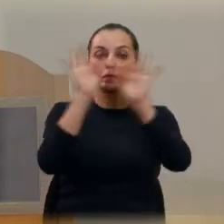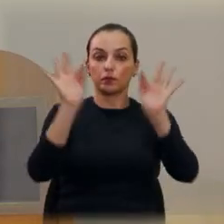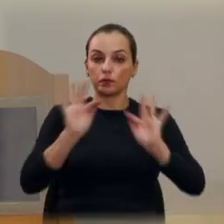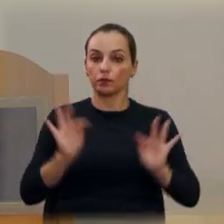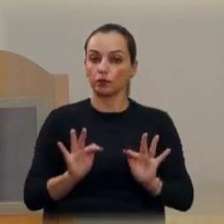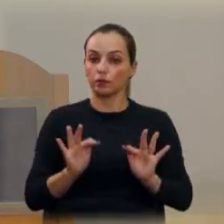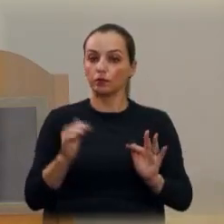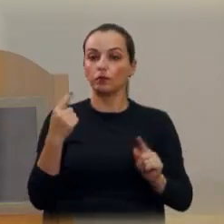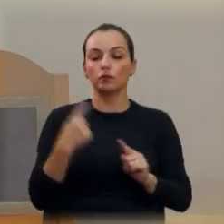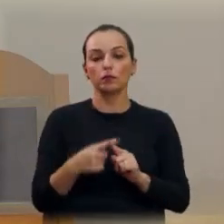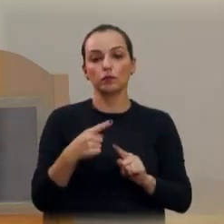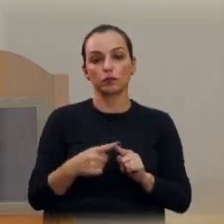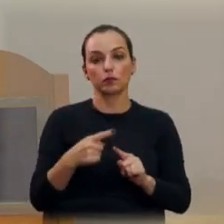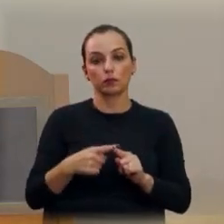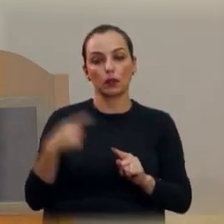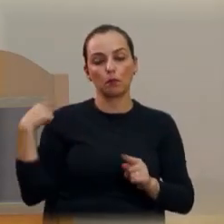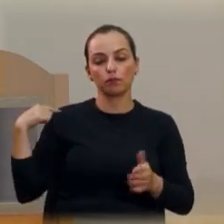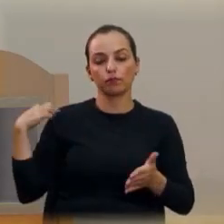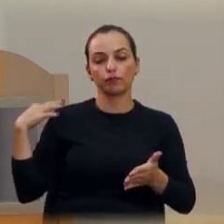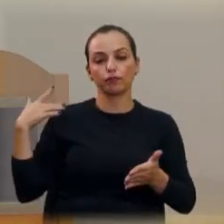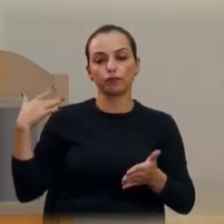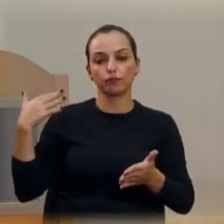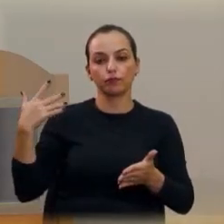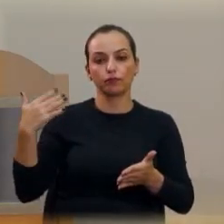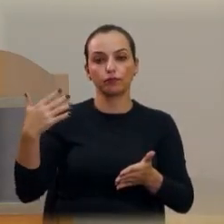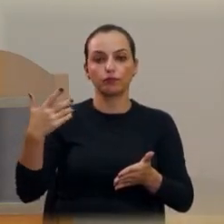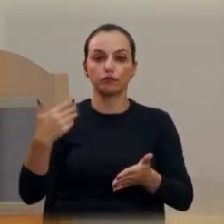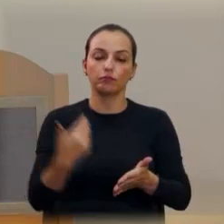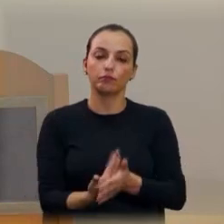há muito tempo eu venho